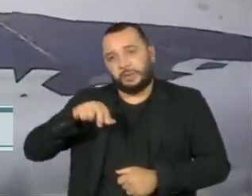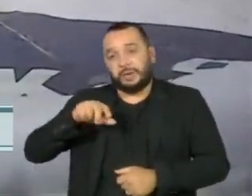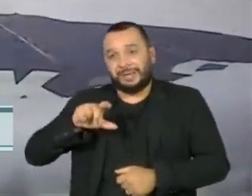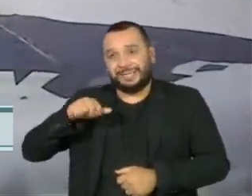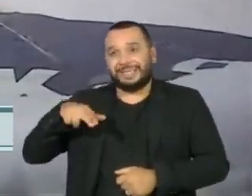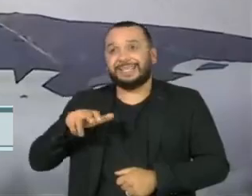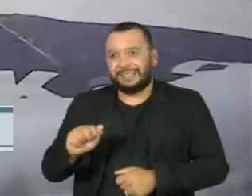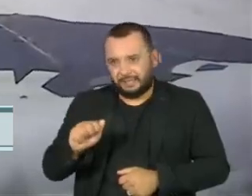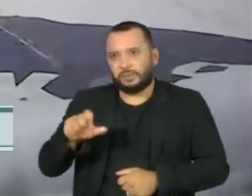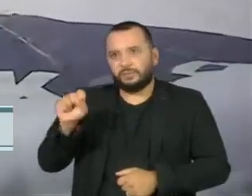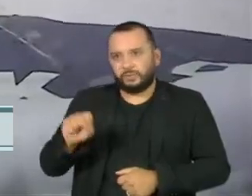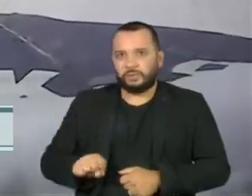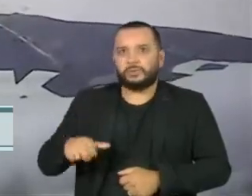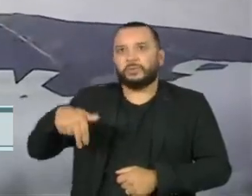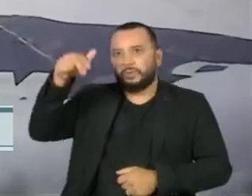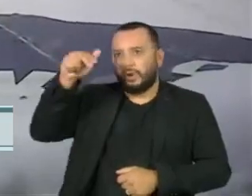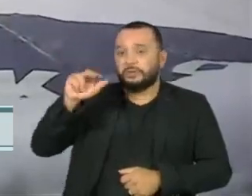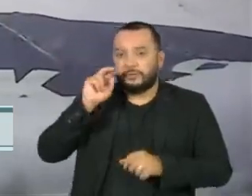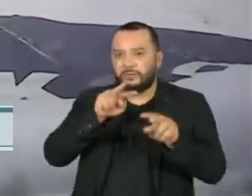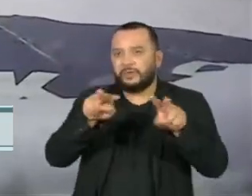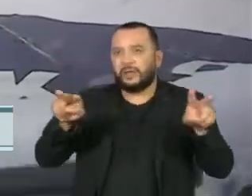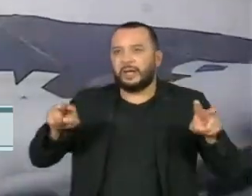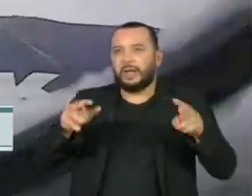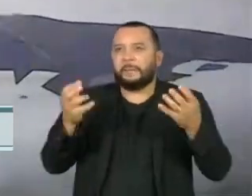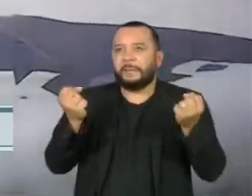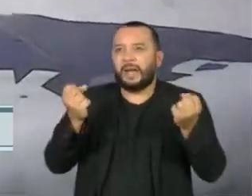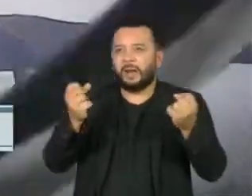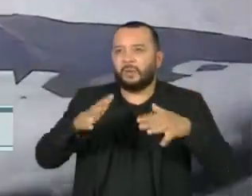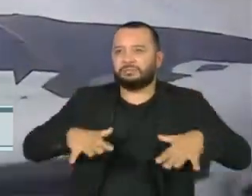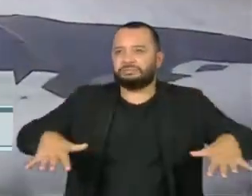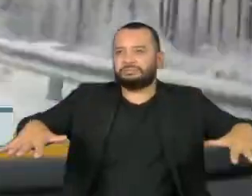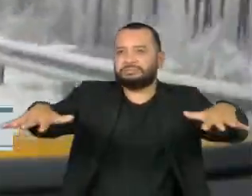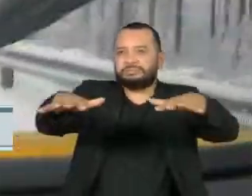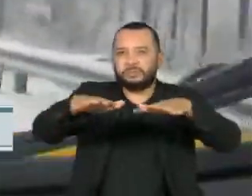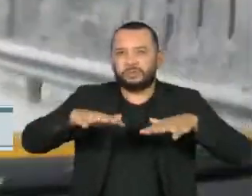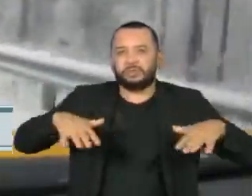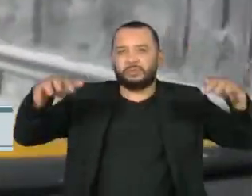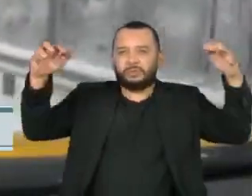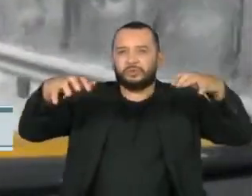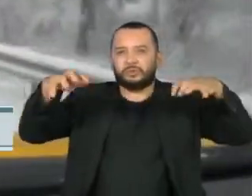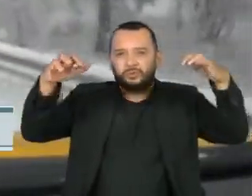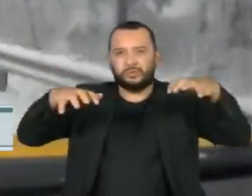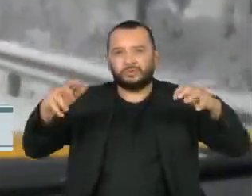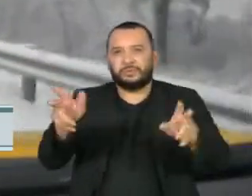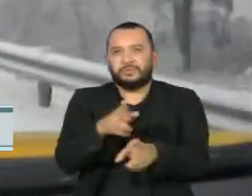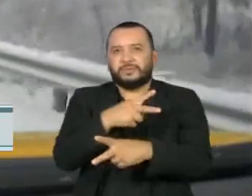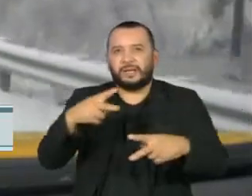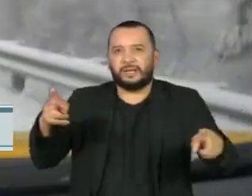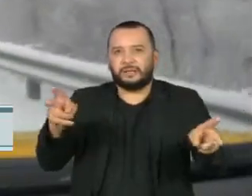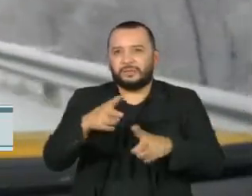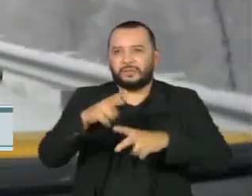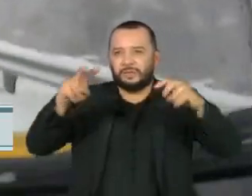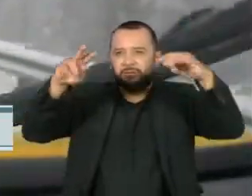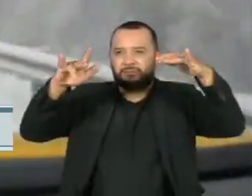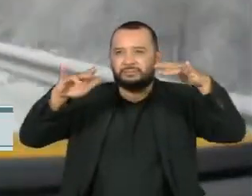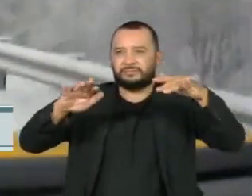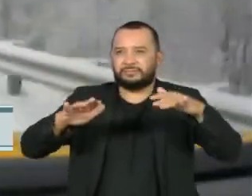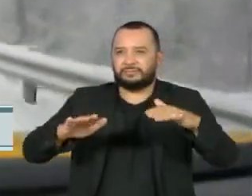acordou com tudo branco do lado de fora. Chuva, vento e muita neve. Com o tempo ruim,